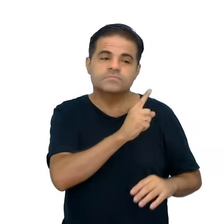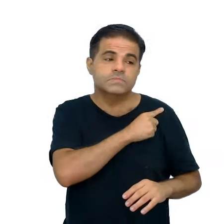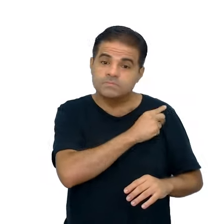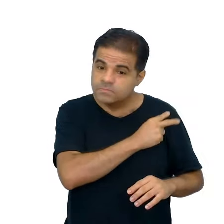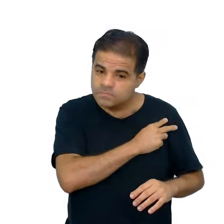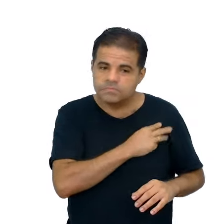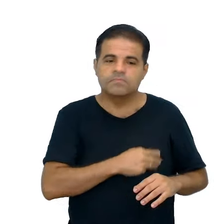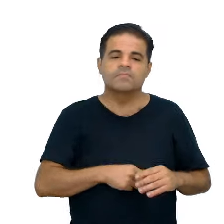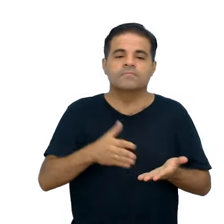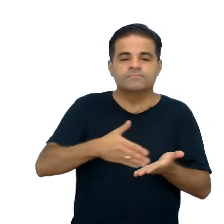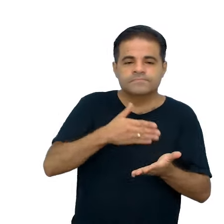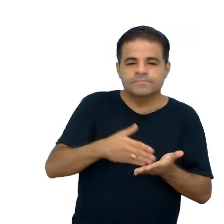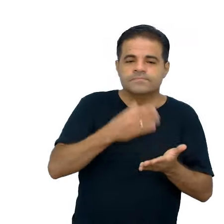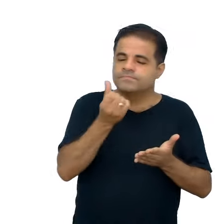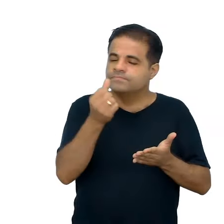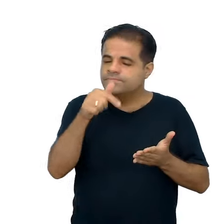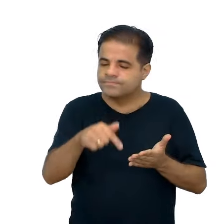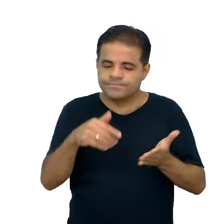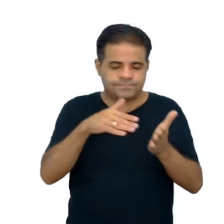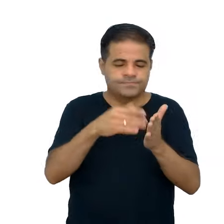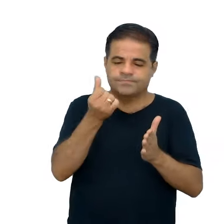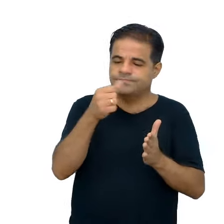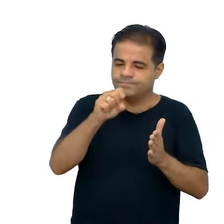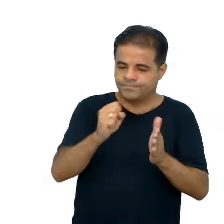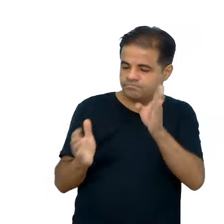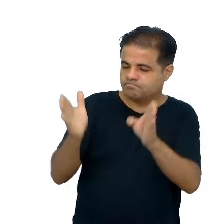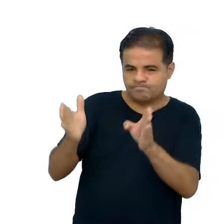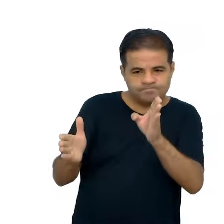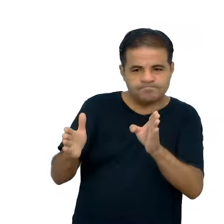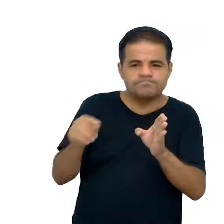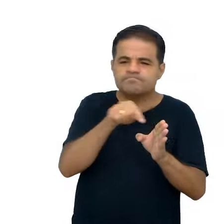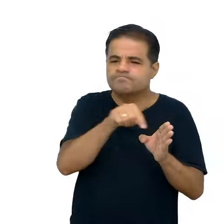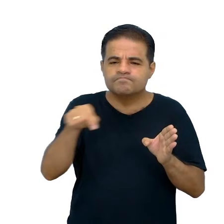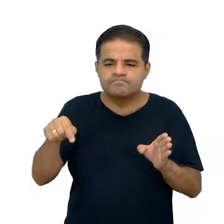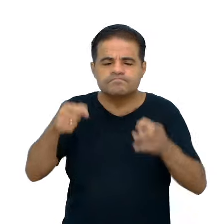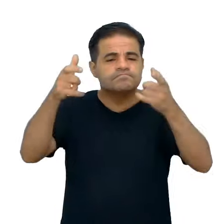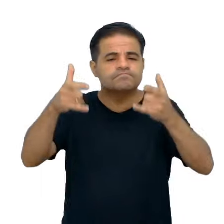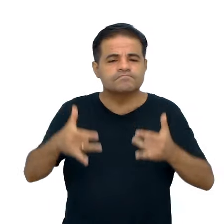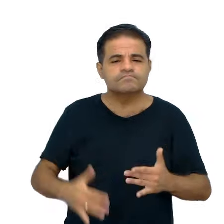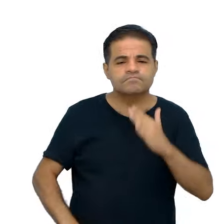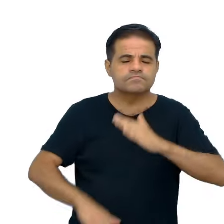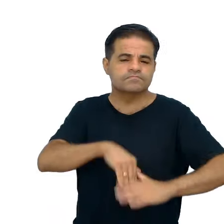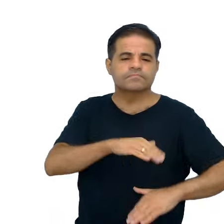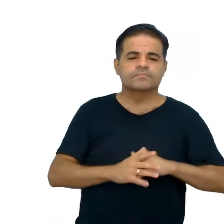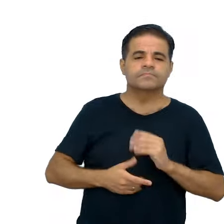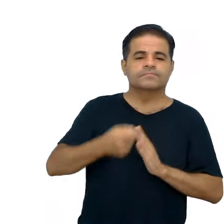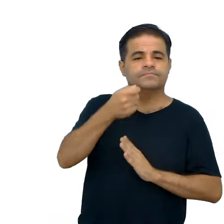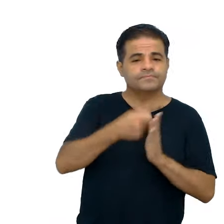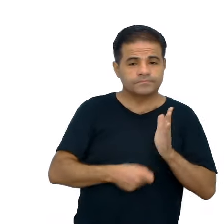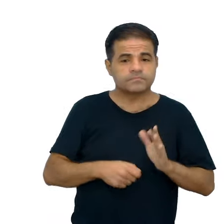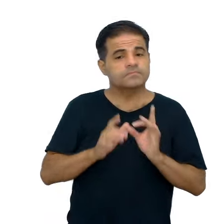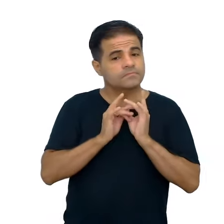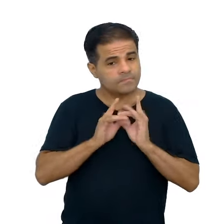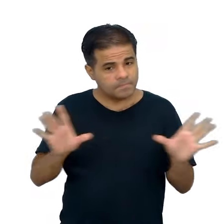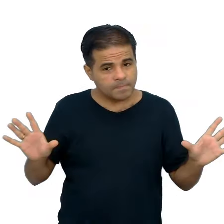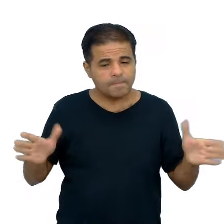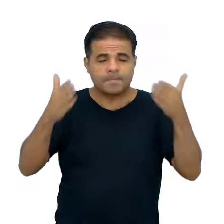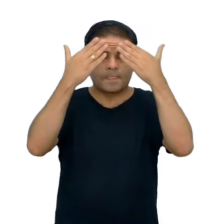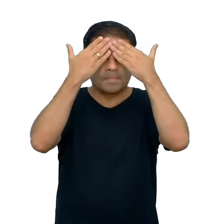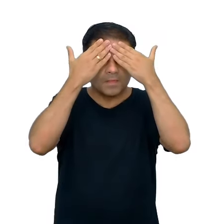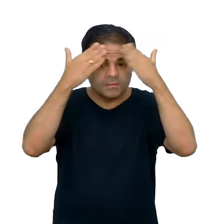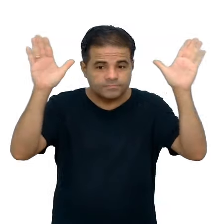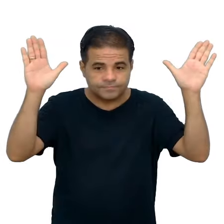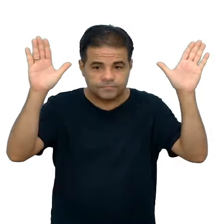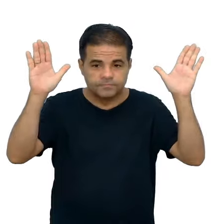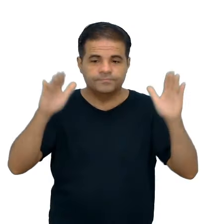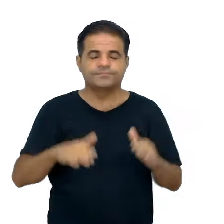nas páginas 67 e 68, lá apresentam que as práticas de leitura e de escrita, elas permitem a ampliação do